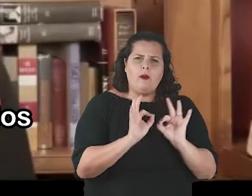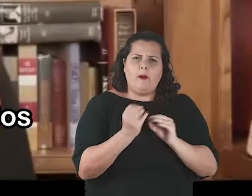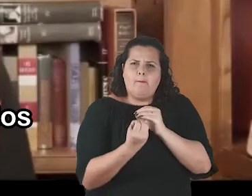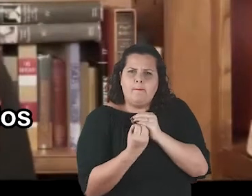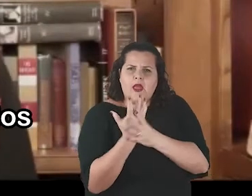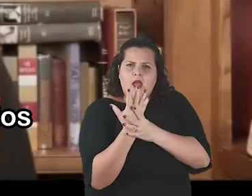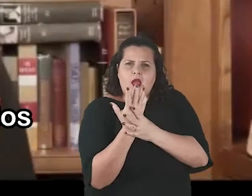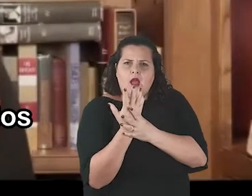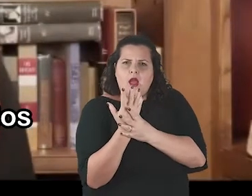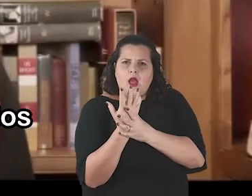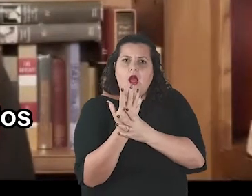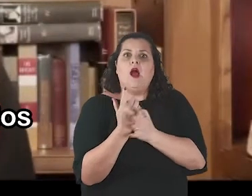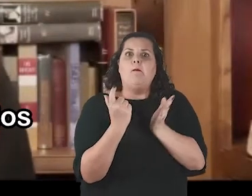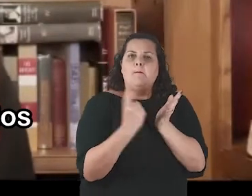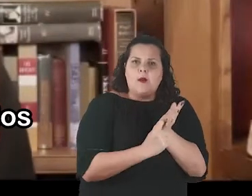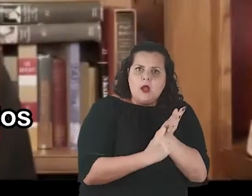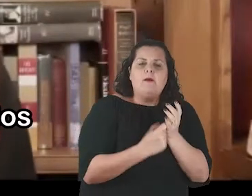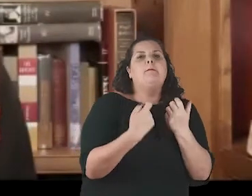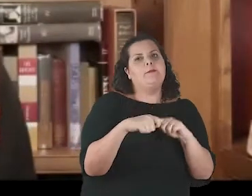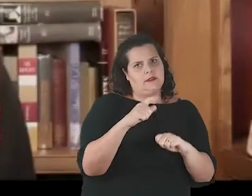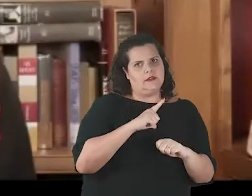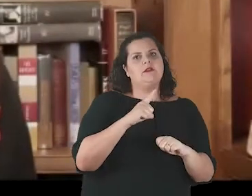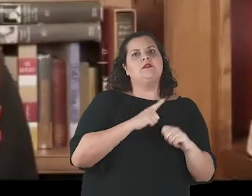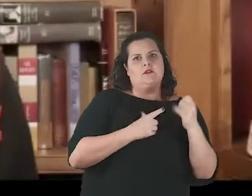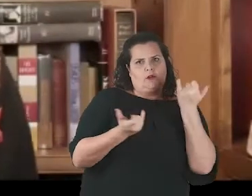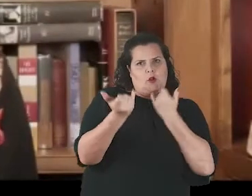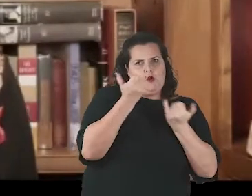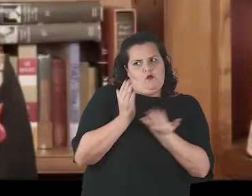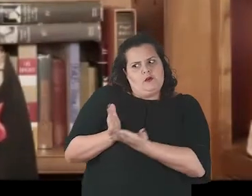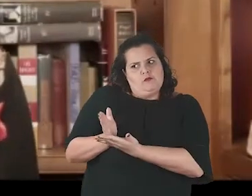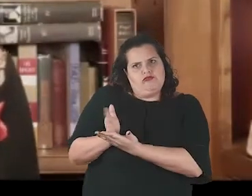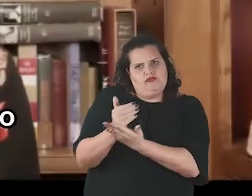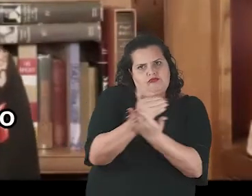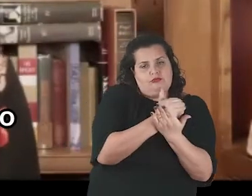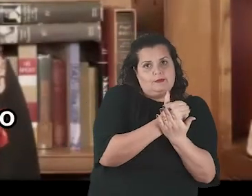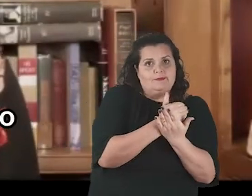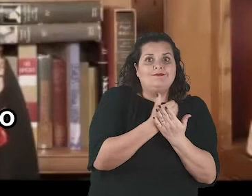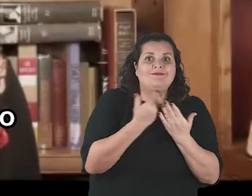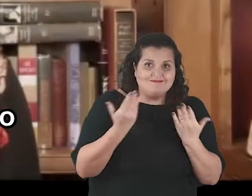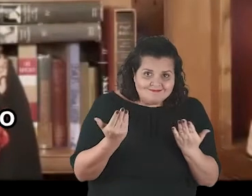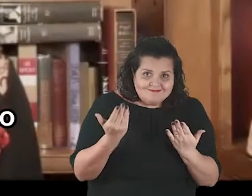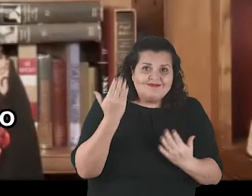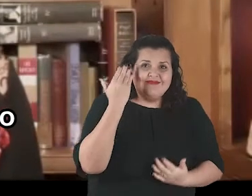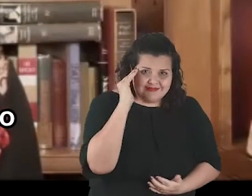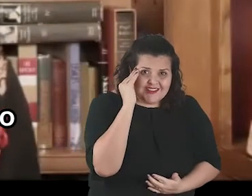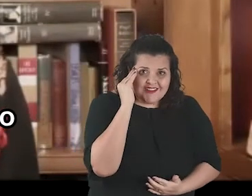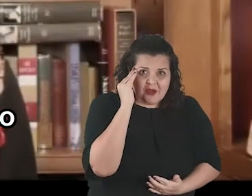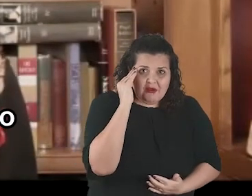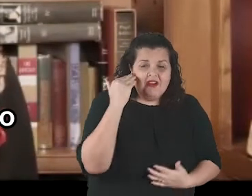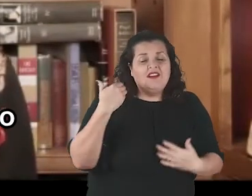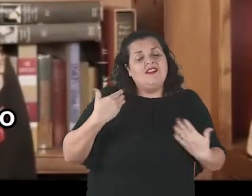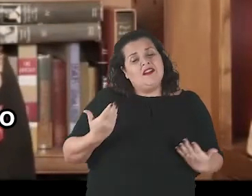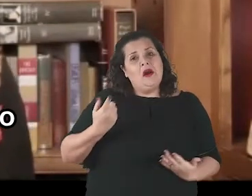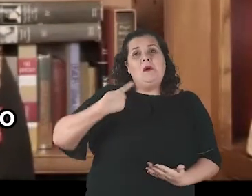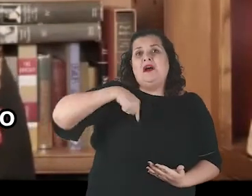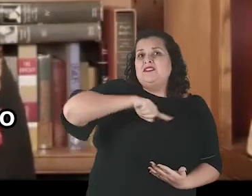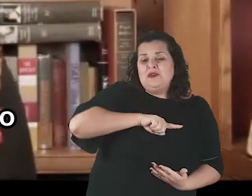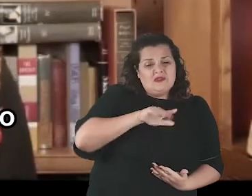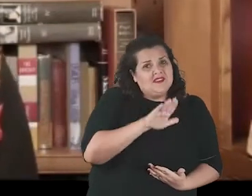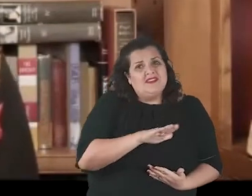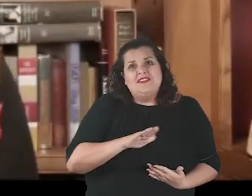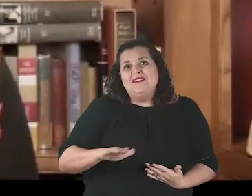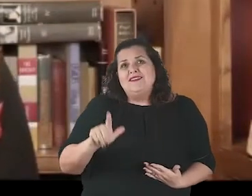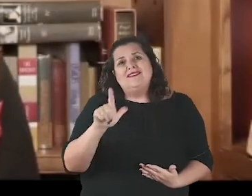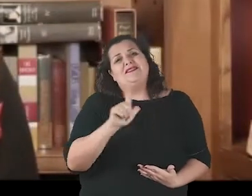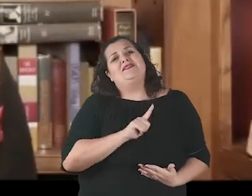já pressupõe que todos os dados devem ser coletados. Meus caros, é por esse